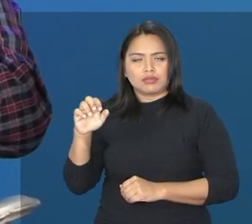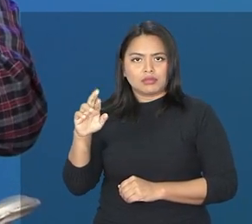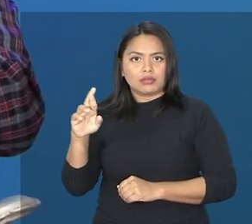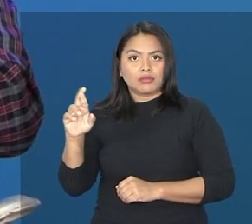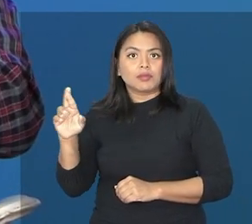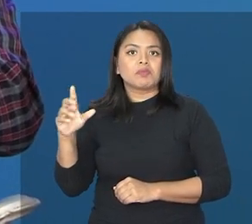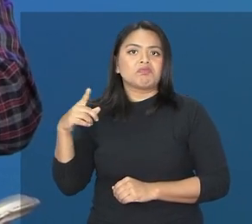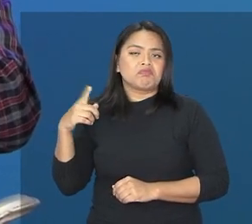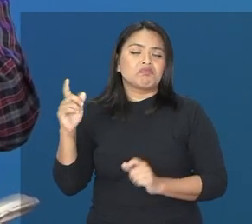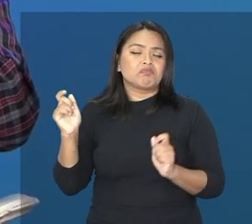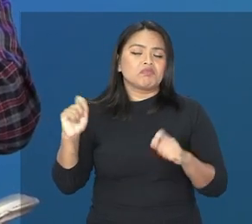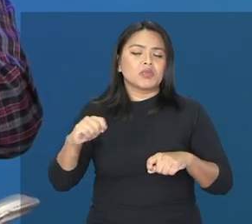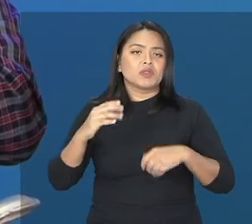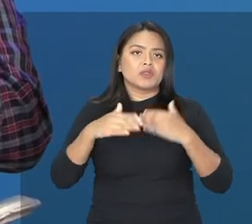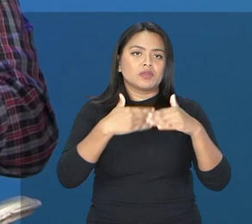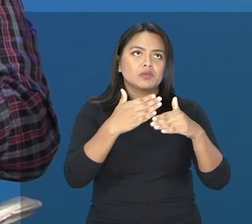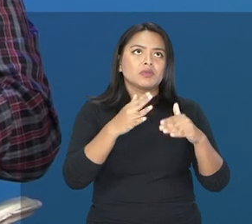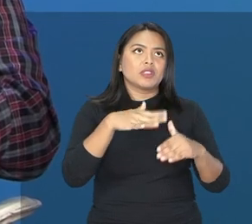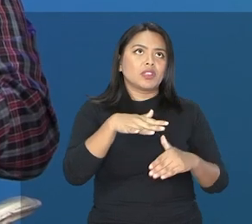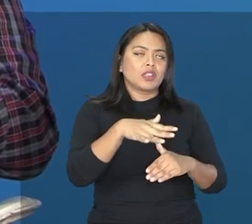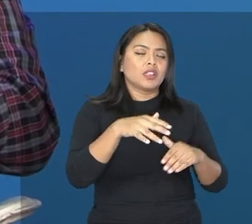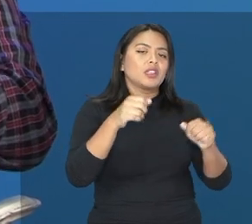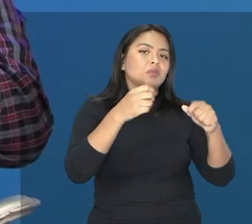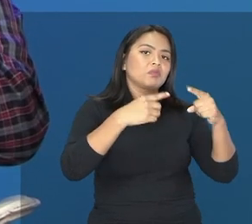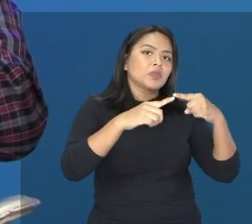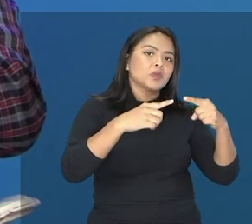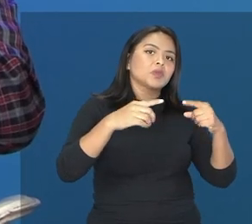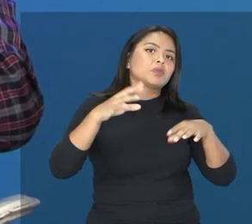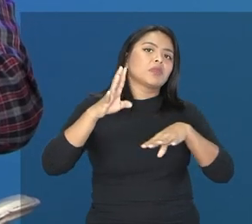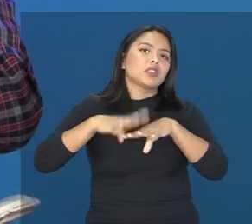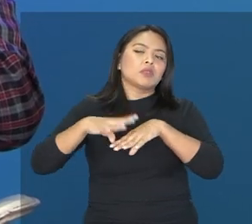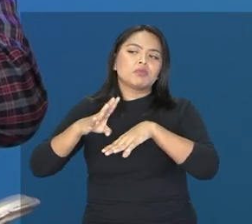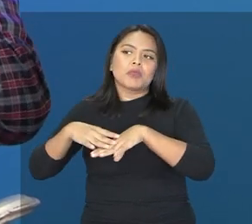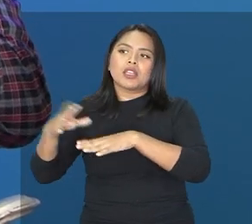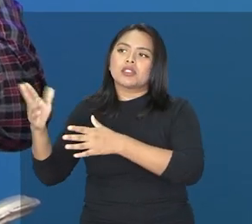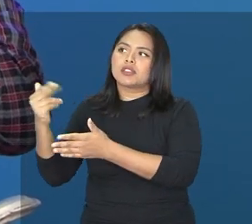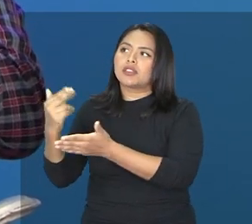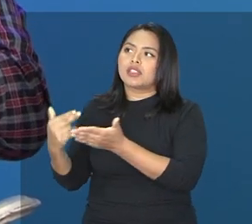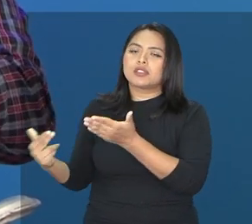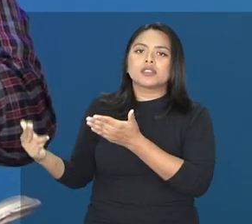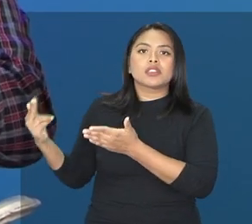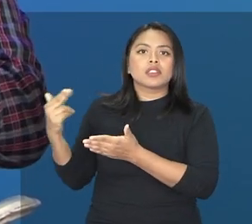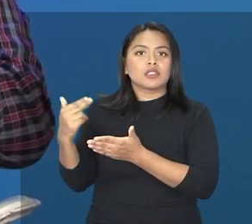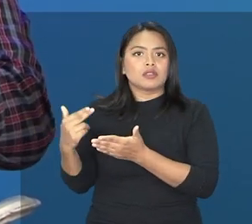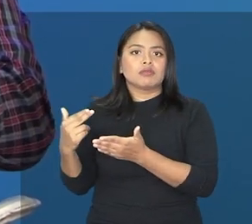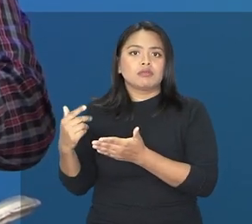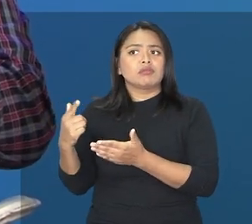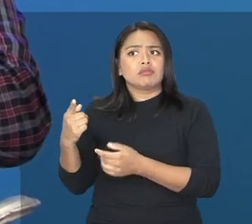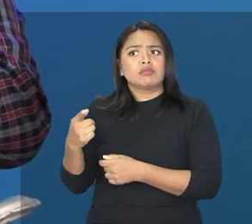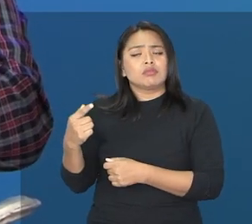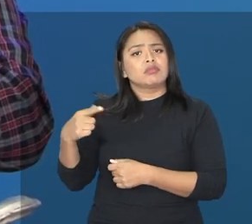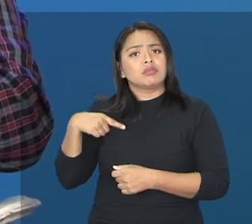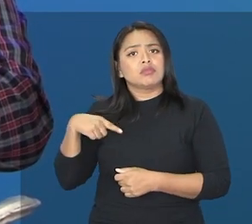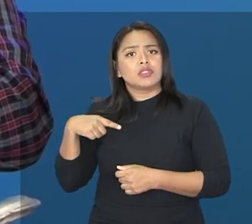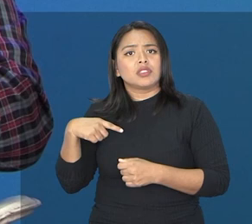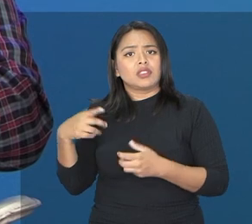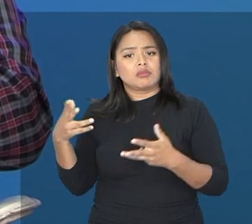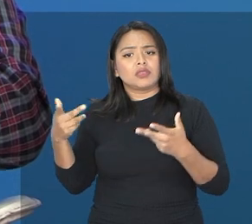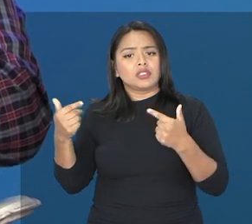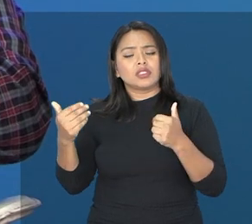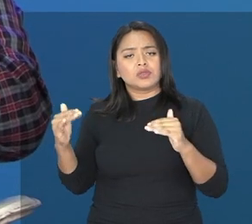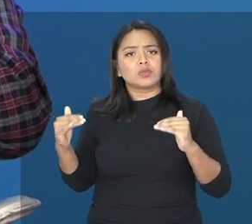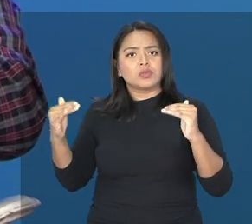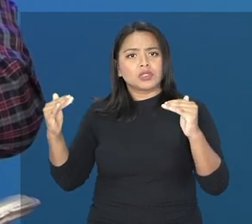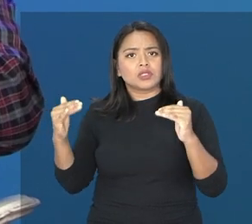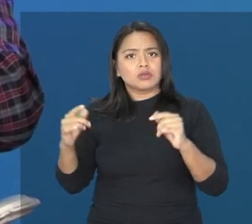apresentar um desenvolvimento da área da música, da matemática, do desenho. Nós dissemos que esses alunos têm altas habilidades,